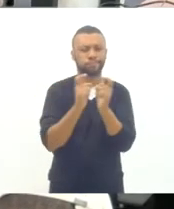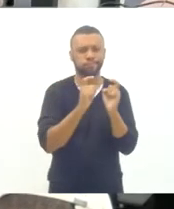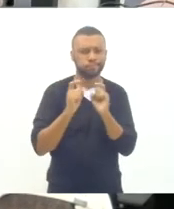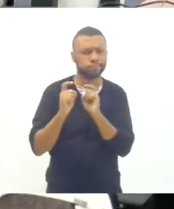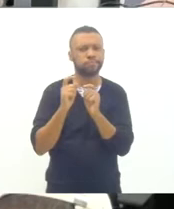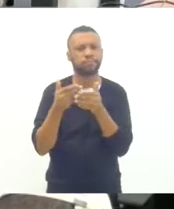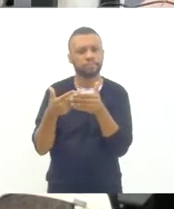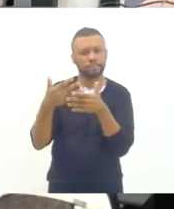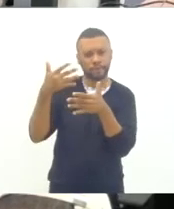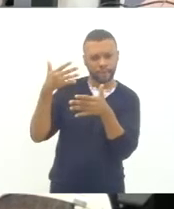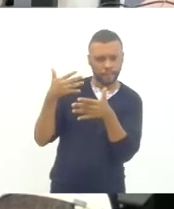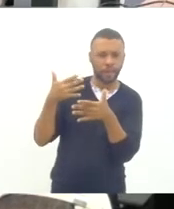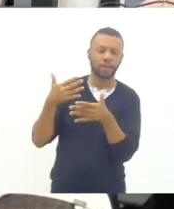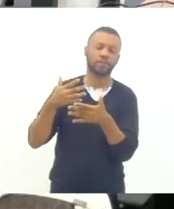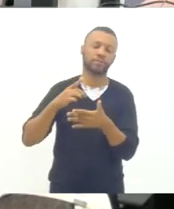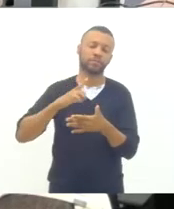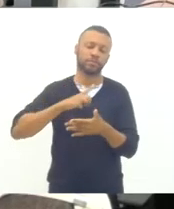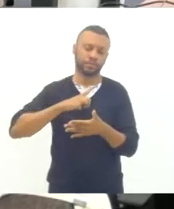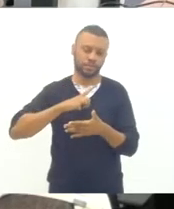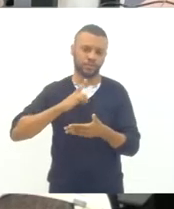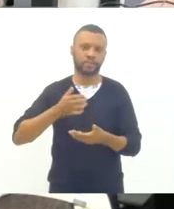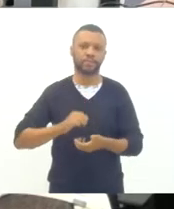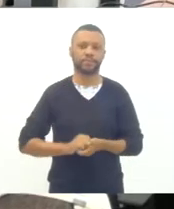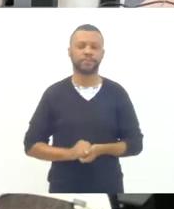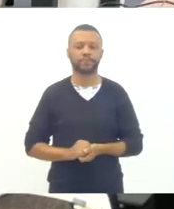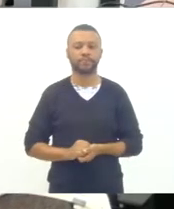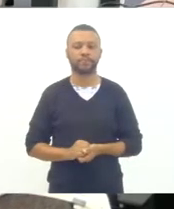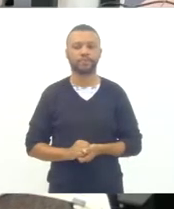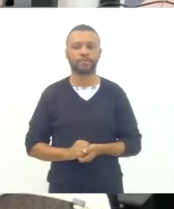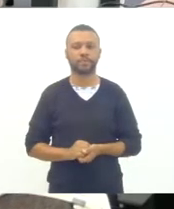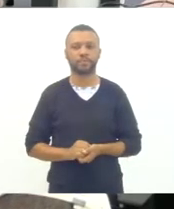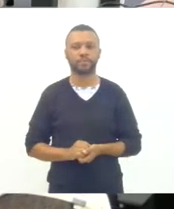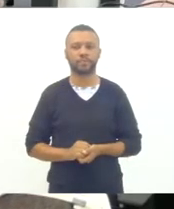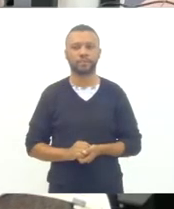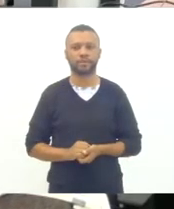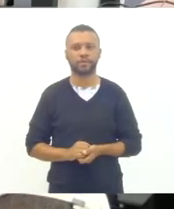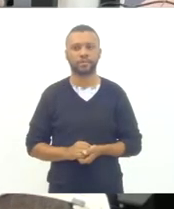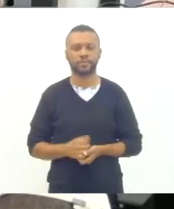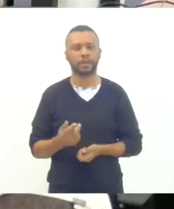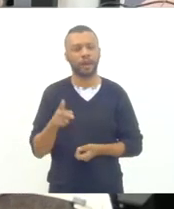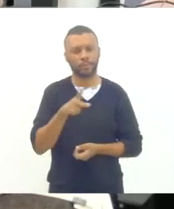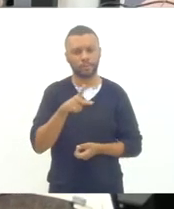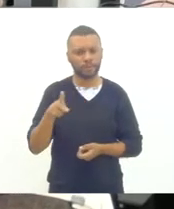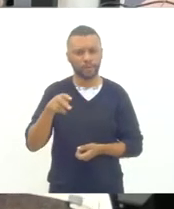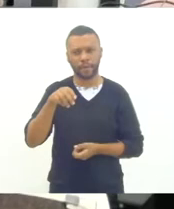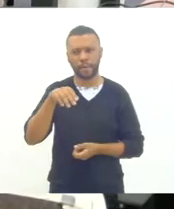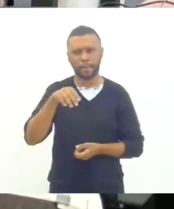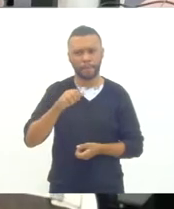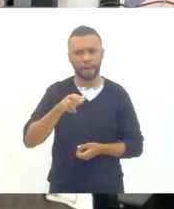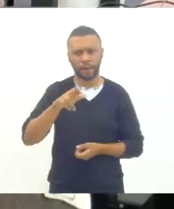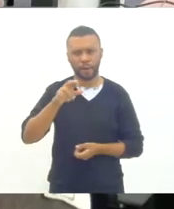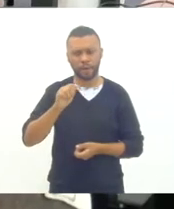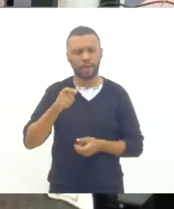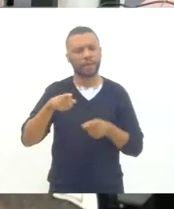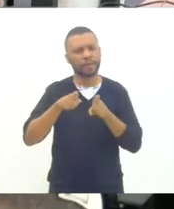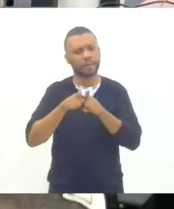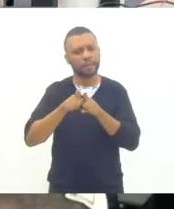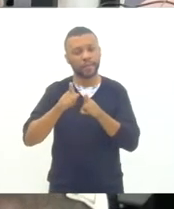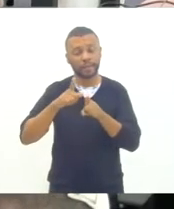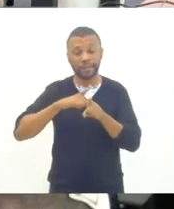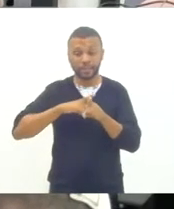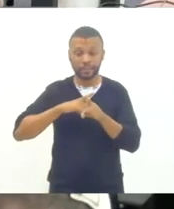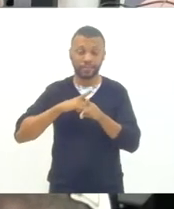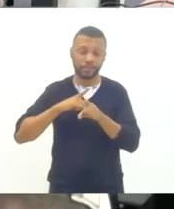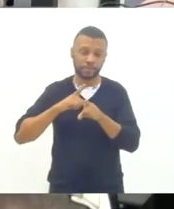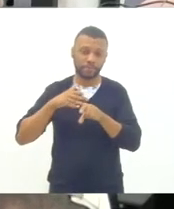discussões nos últimos tempos. O professor Malteira também se fez presente muito desses dias dialógicos.